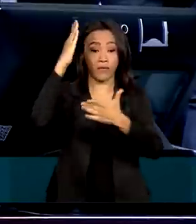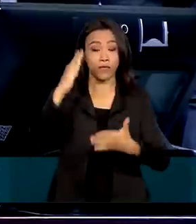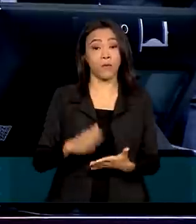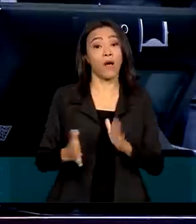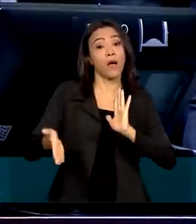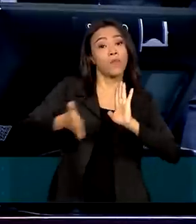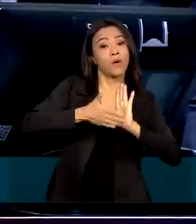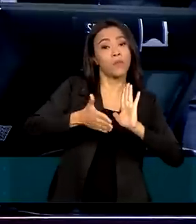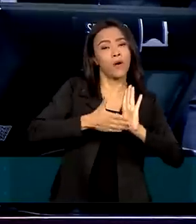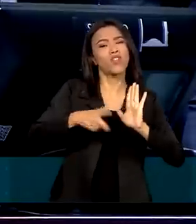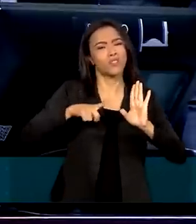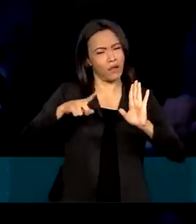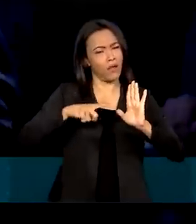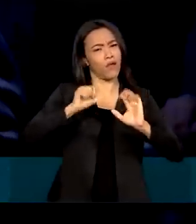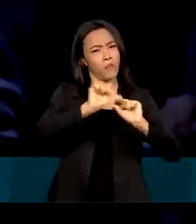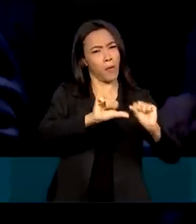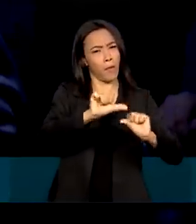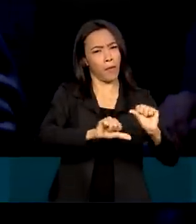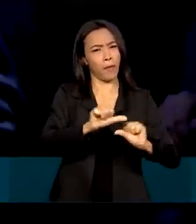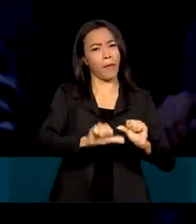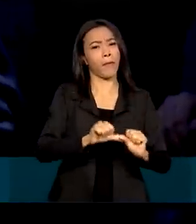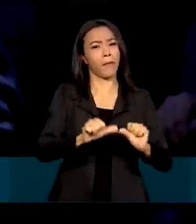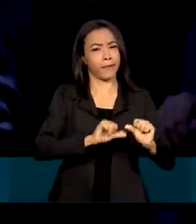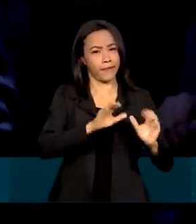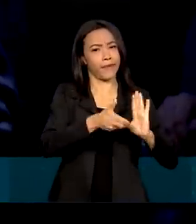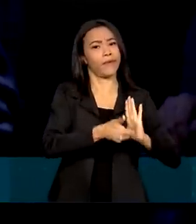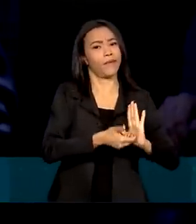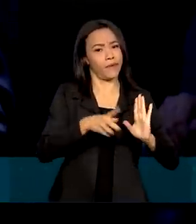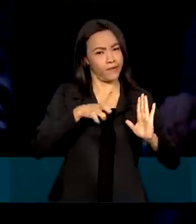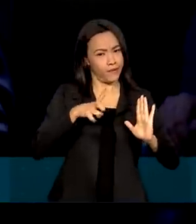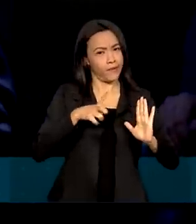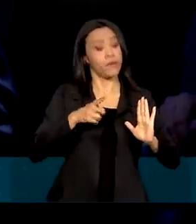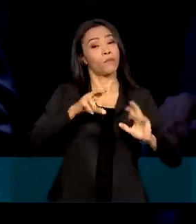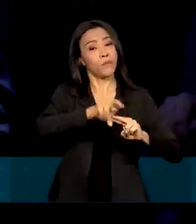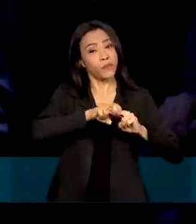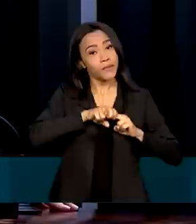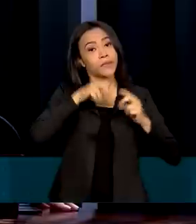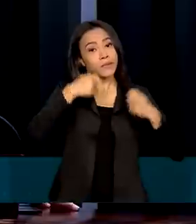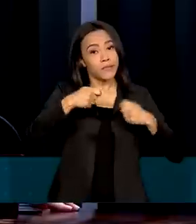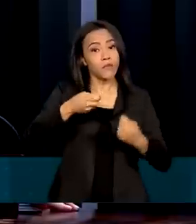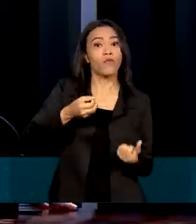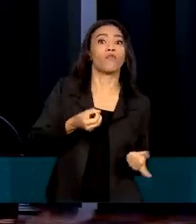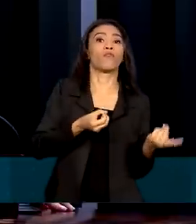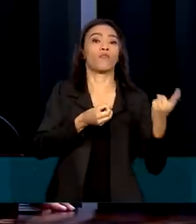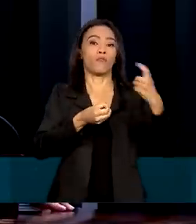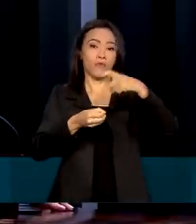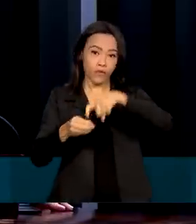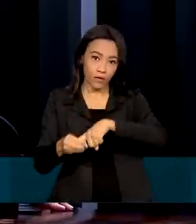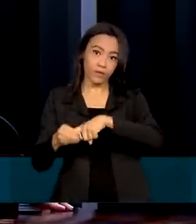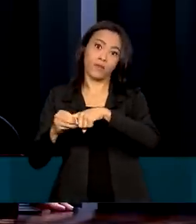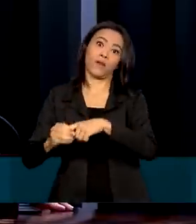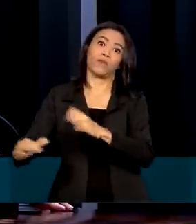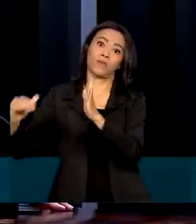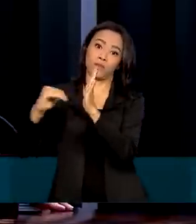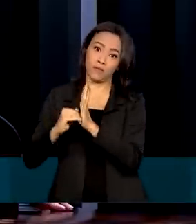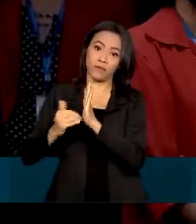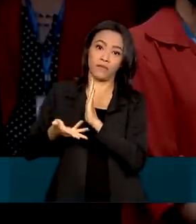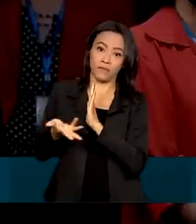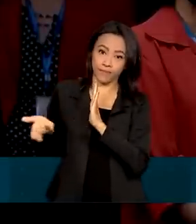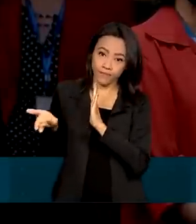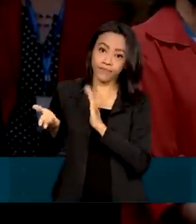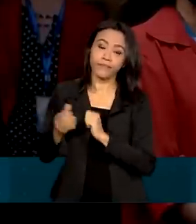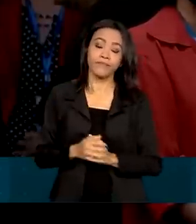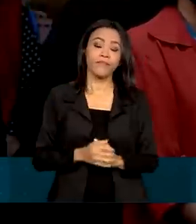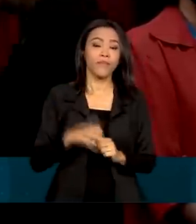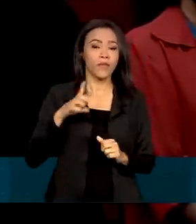da proposta sofreu alterações na Câmara e, por isso, precisou retornar para a apreciação dos senadores. No entanto, um